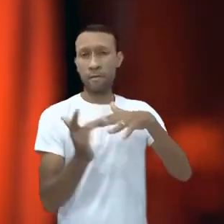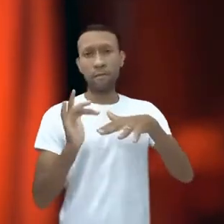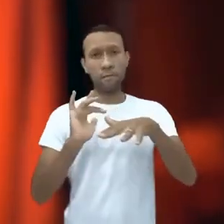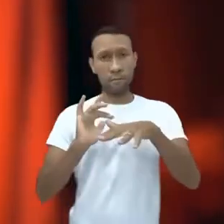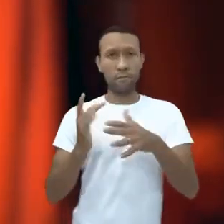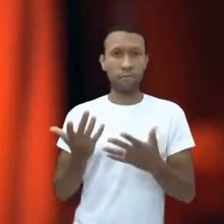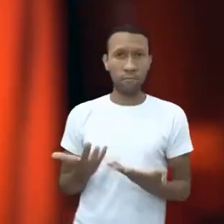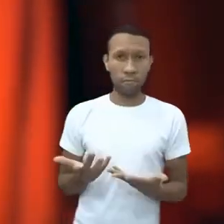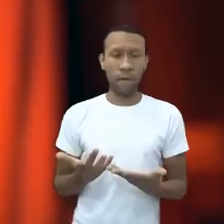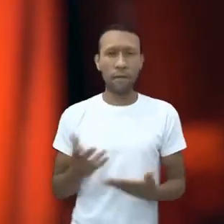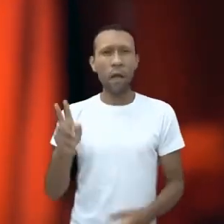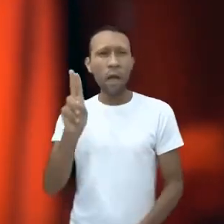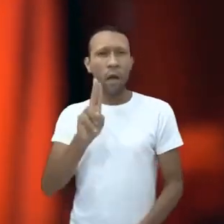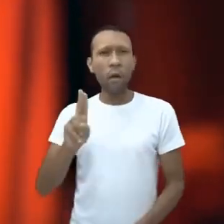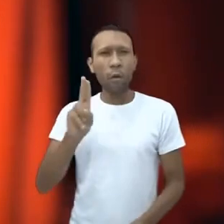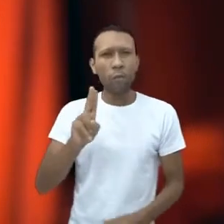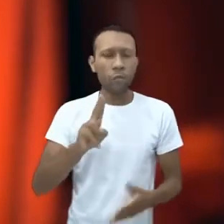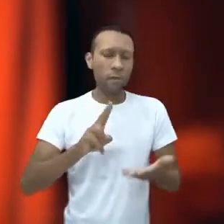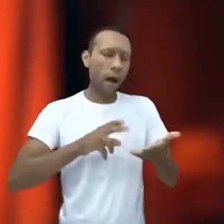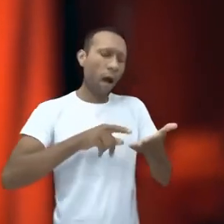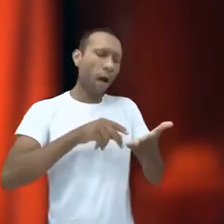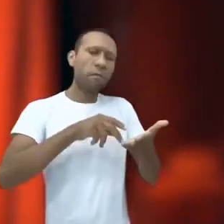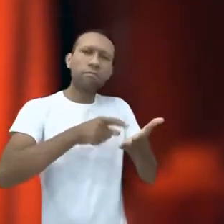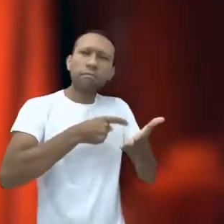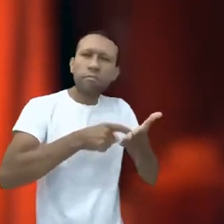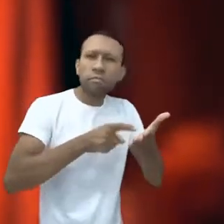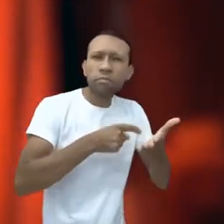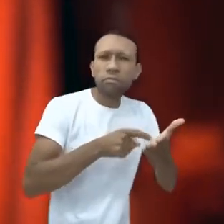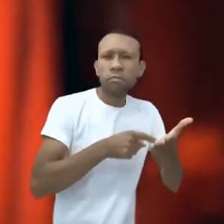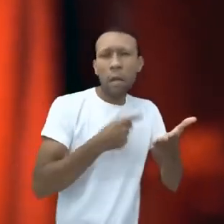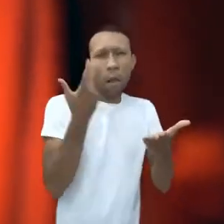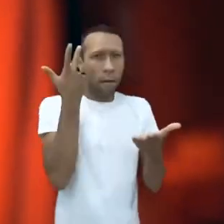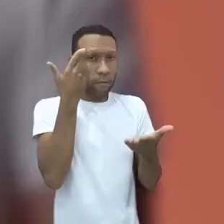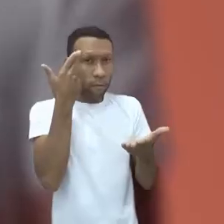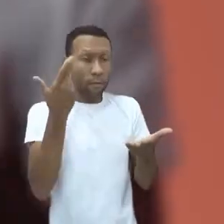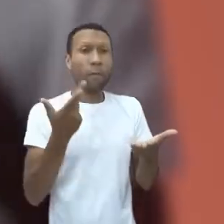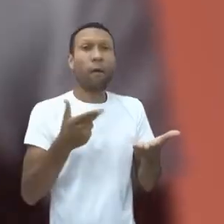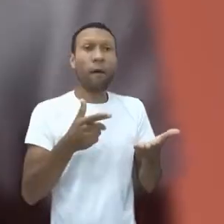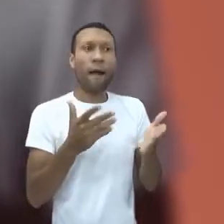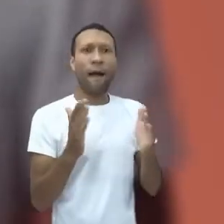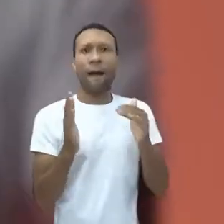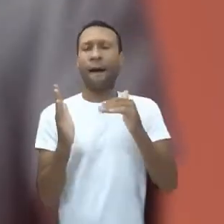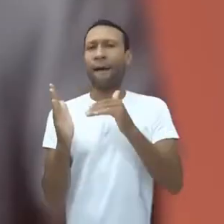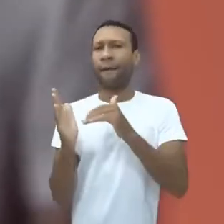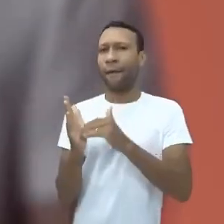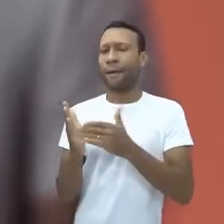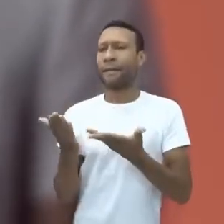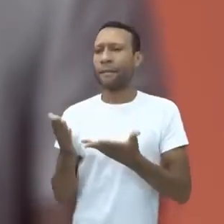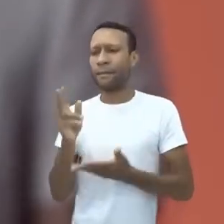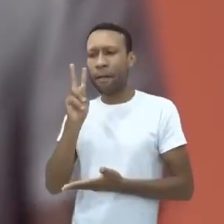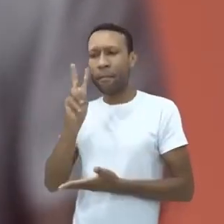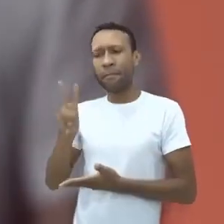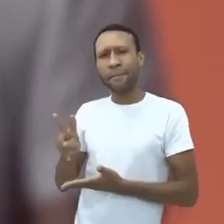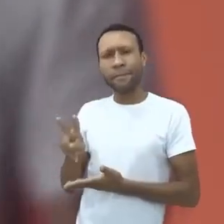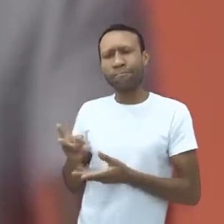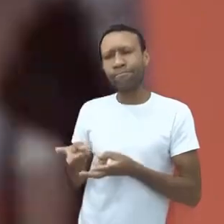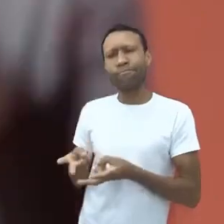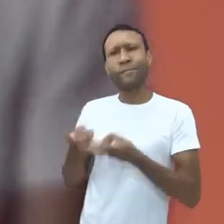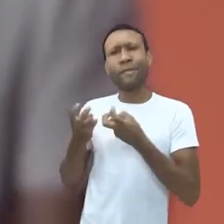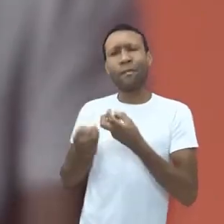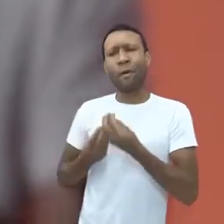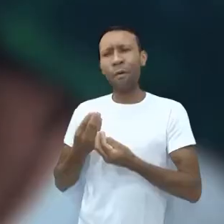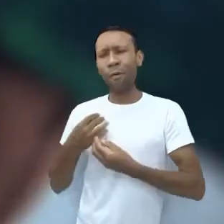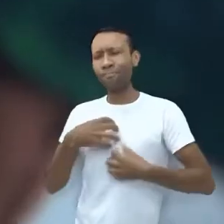que é a coisa da mentalidade de gangue. Isso aconteceu no nosso colégio, com bullying. No meu caso, não. No meu caso, eu ajudava as pessoas que sofriam bullying. Só que a internet ganha o quê?